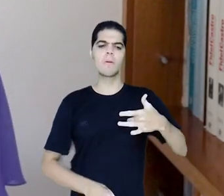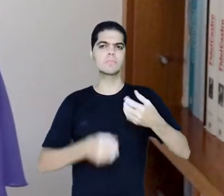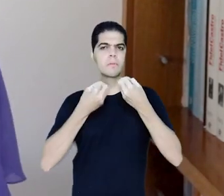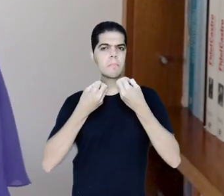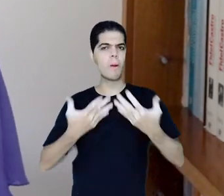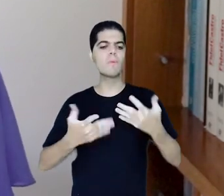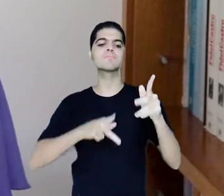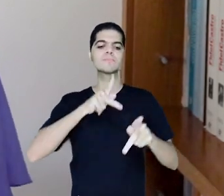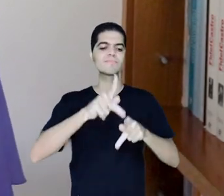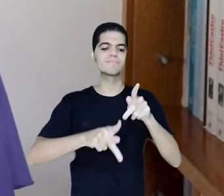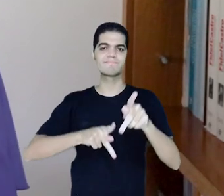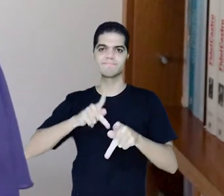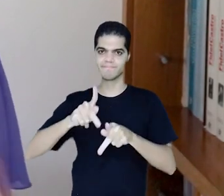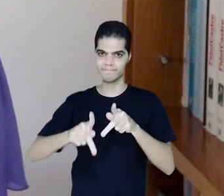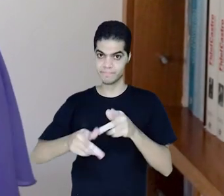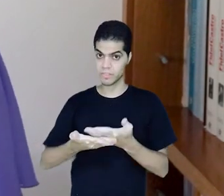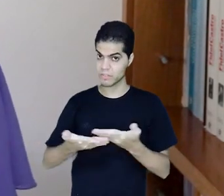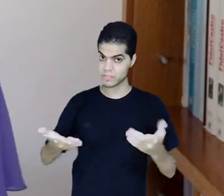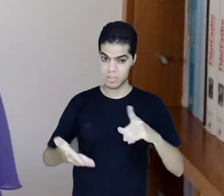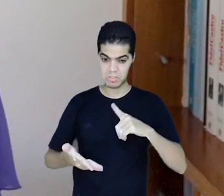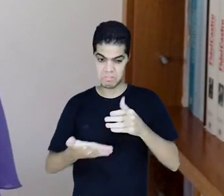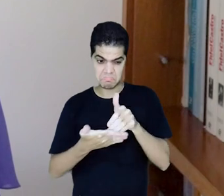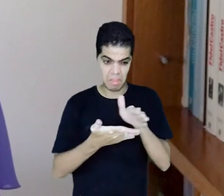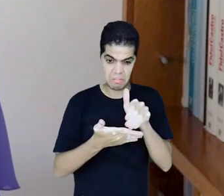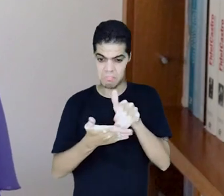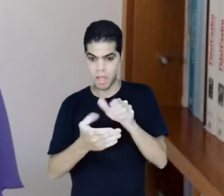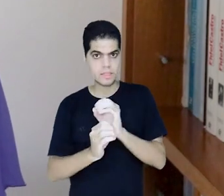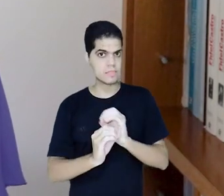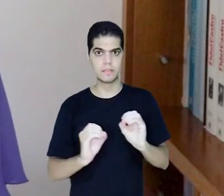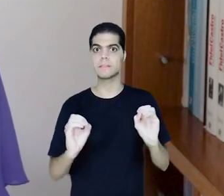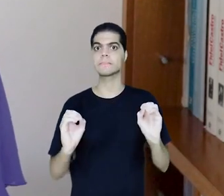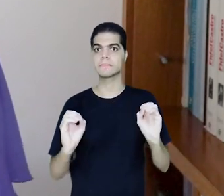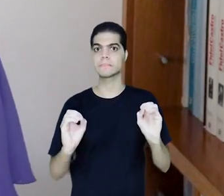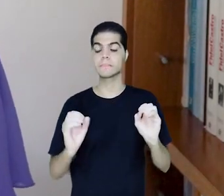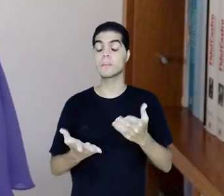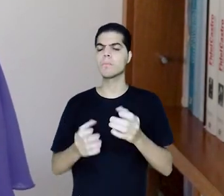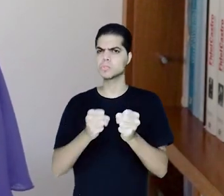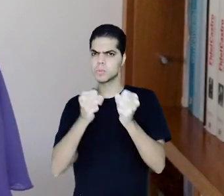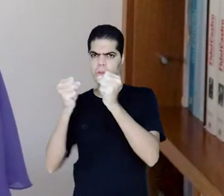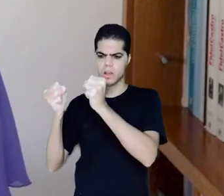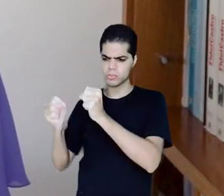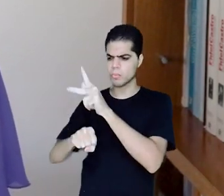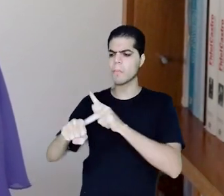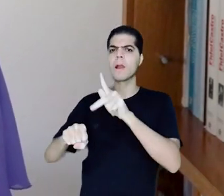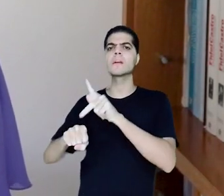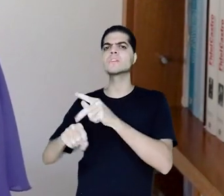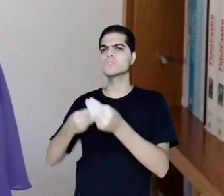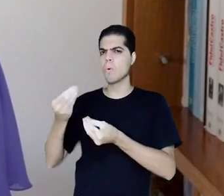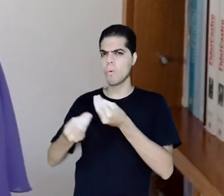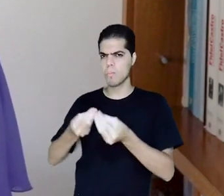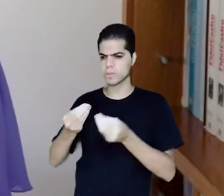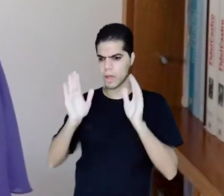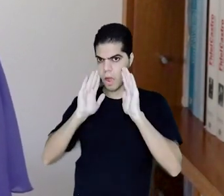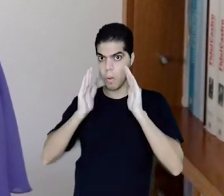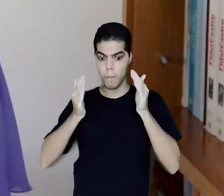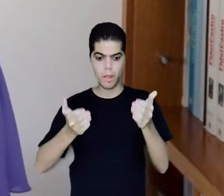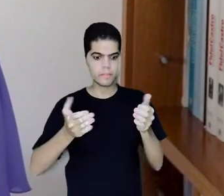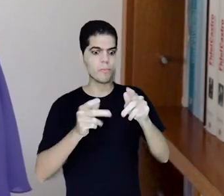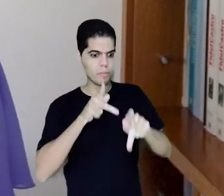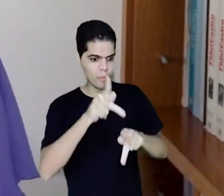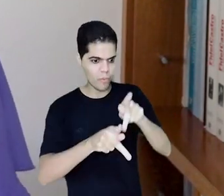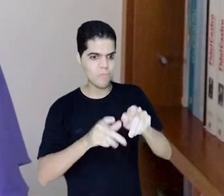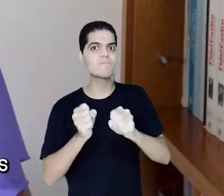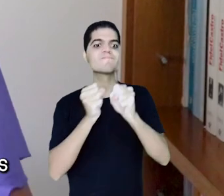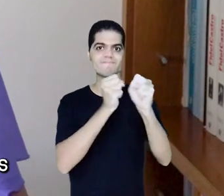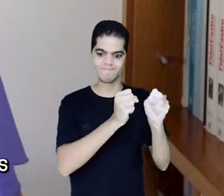todo o seu povo, não deixando ninguém para trás. A soberania de um país está centrada na soberania popular.